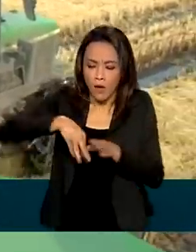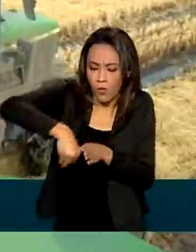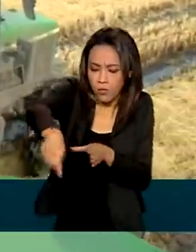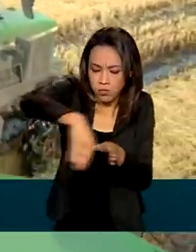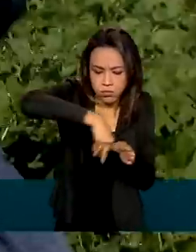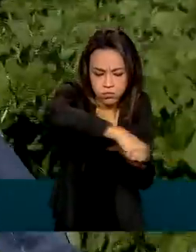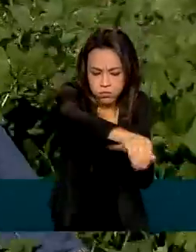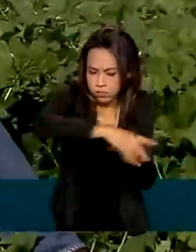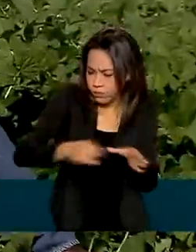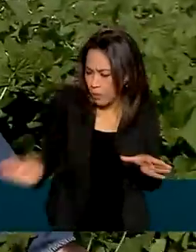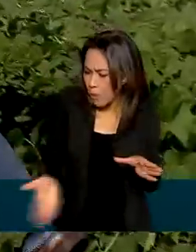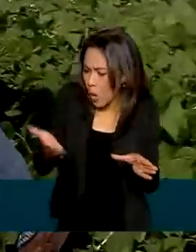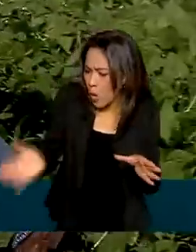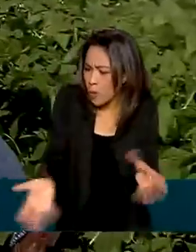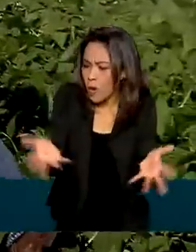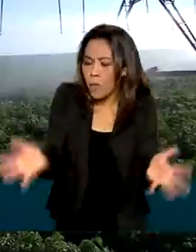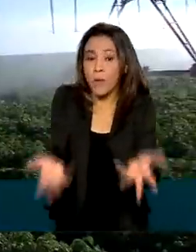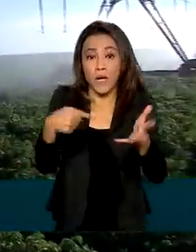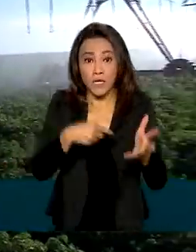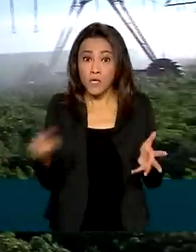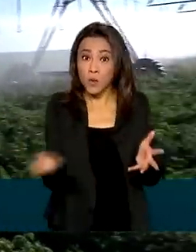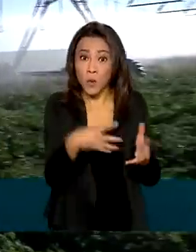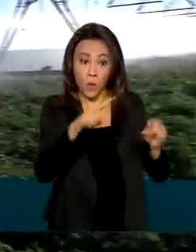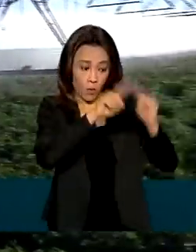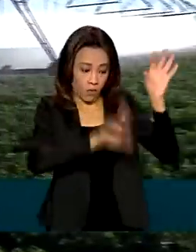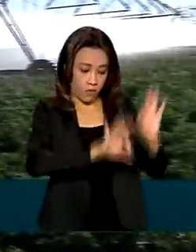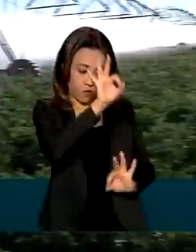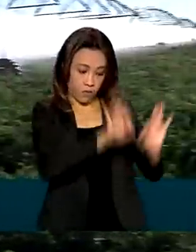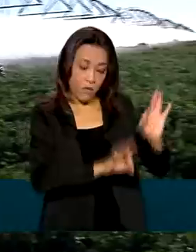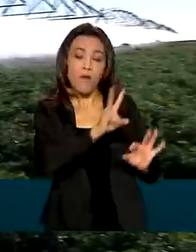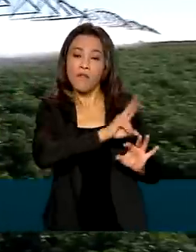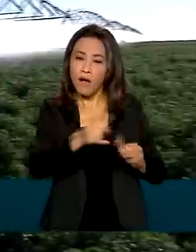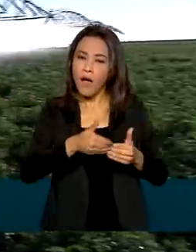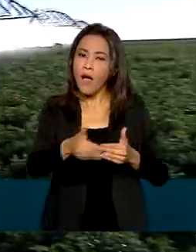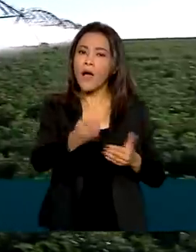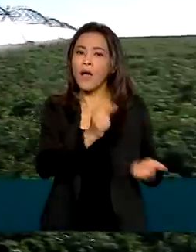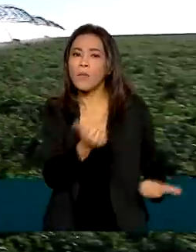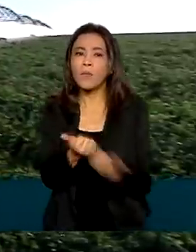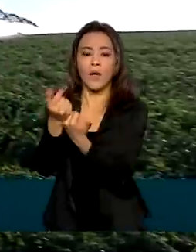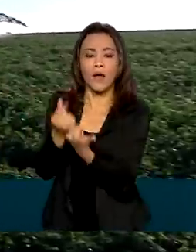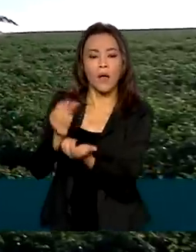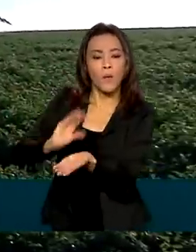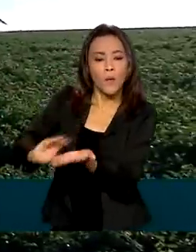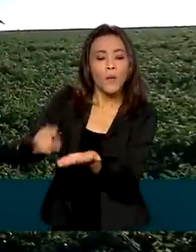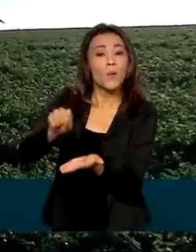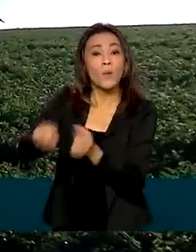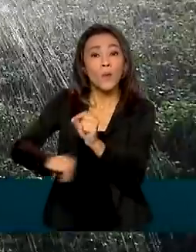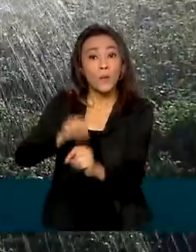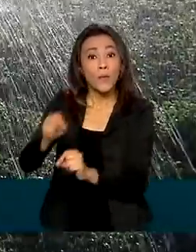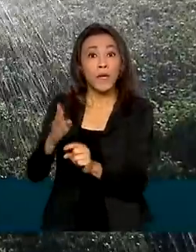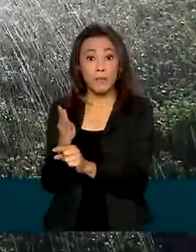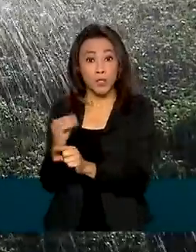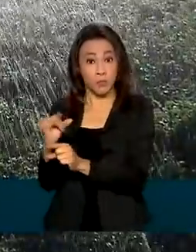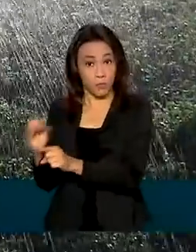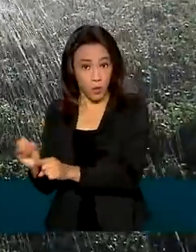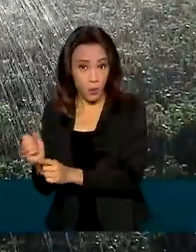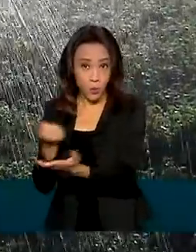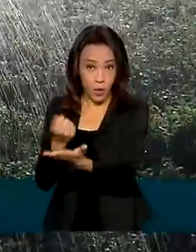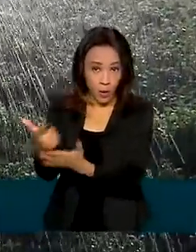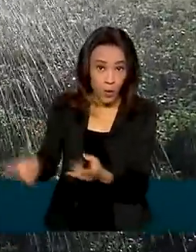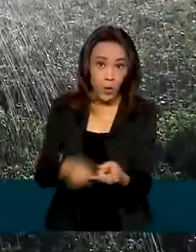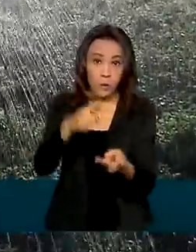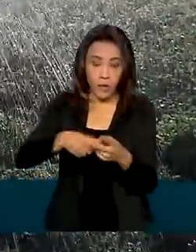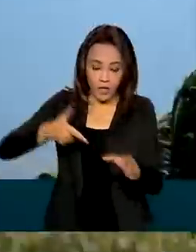sustentável, o novo Plano Safra vai financiar a aquisição e construção de unidades de produção de bioinsumos e